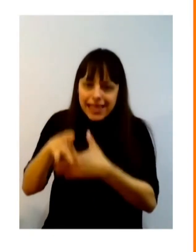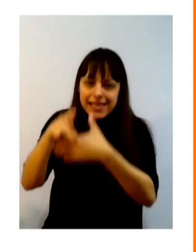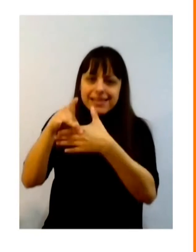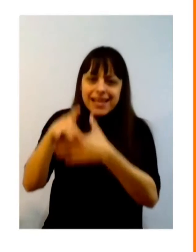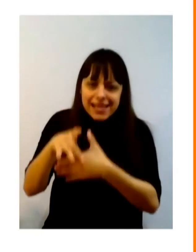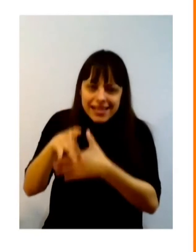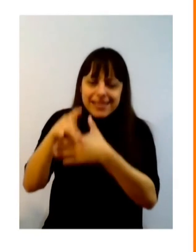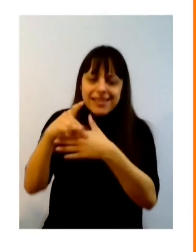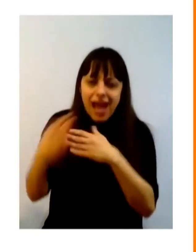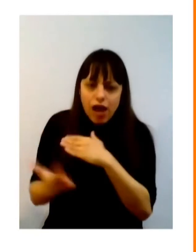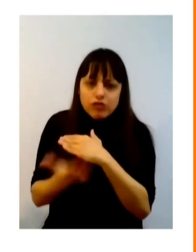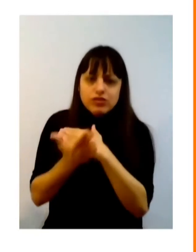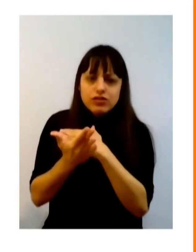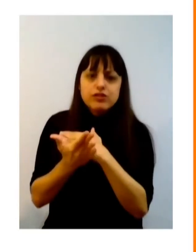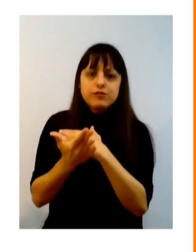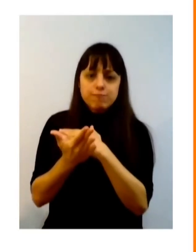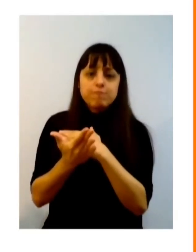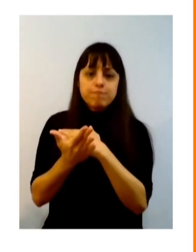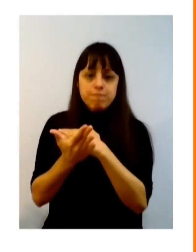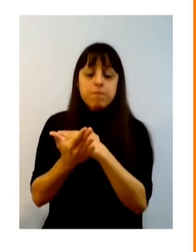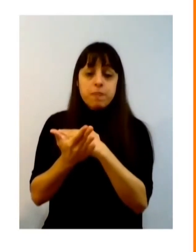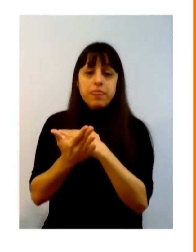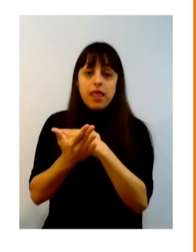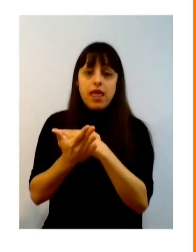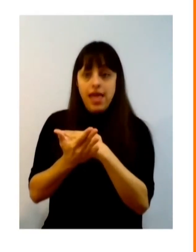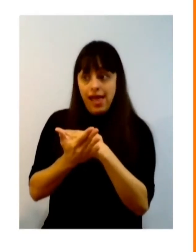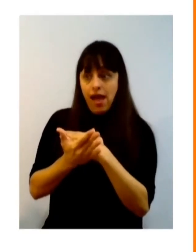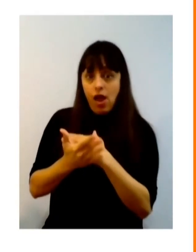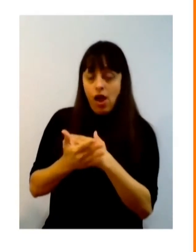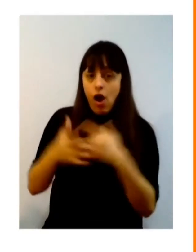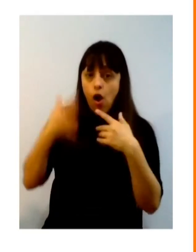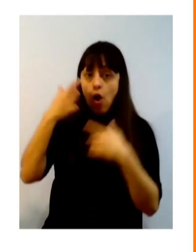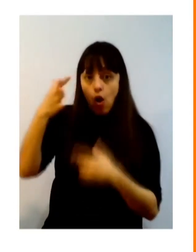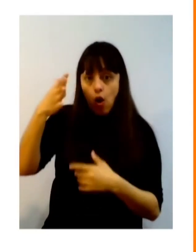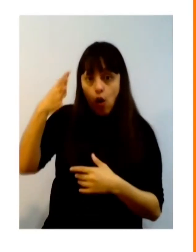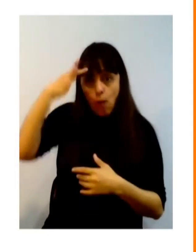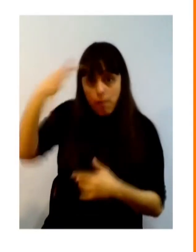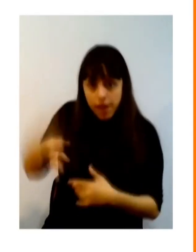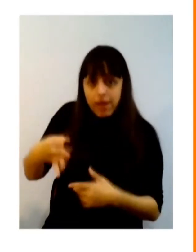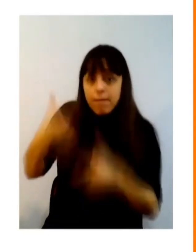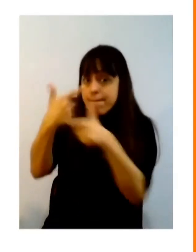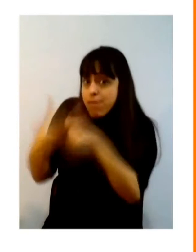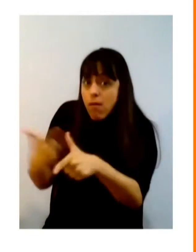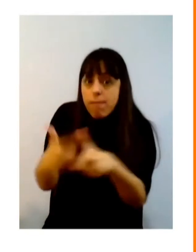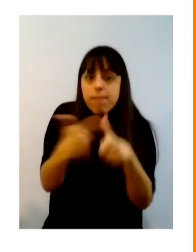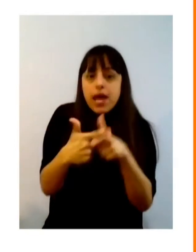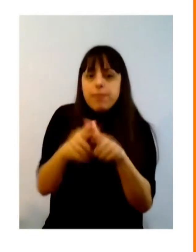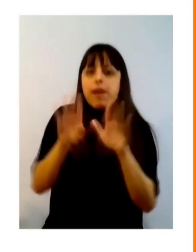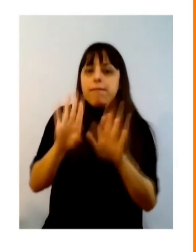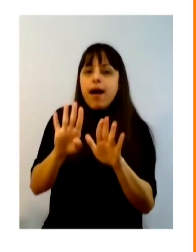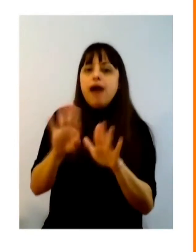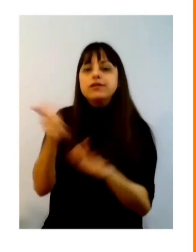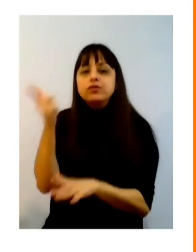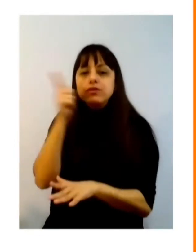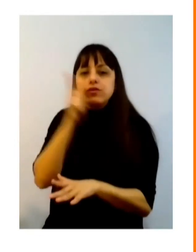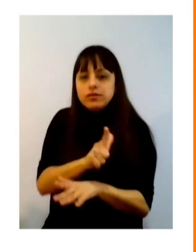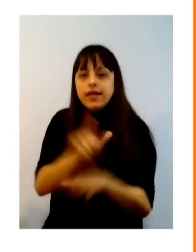liderança para pensar como transcender levando em consideração não somente os grandes problemas mas também as grandes oportunidades